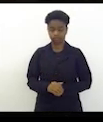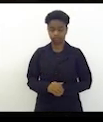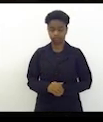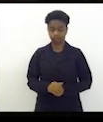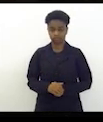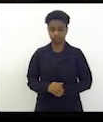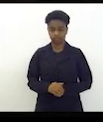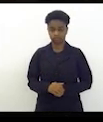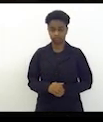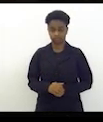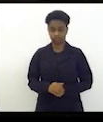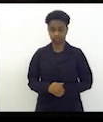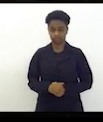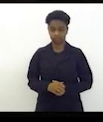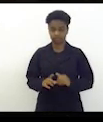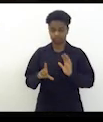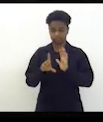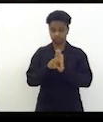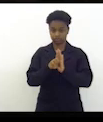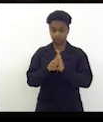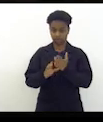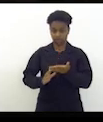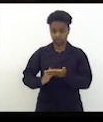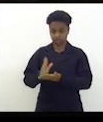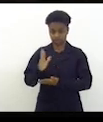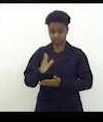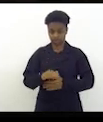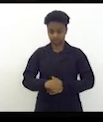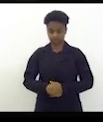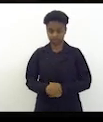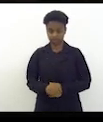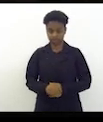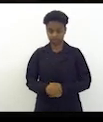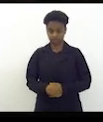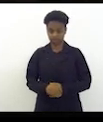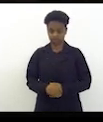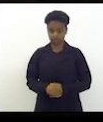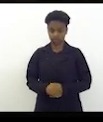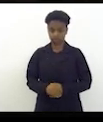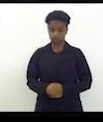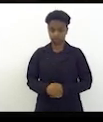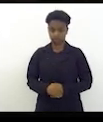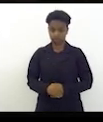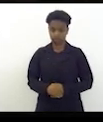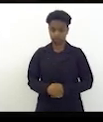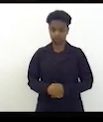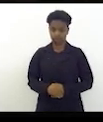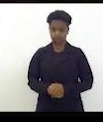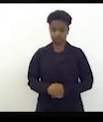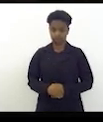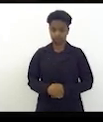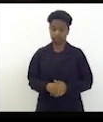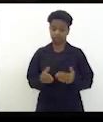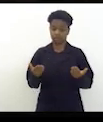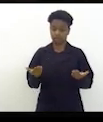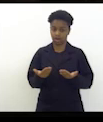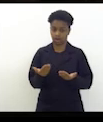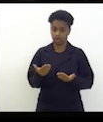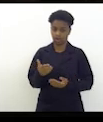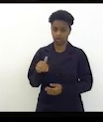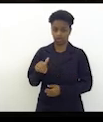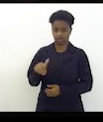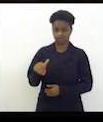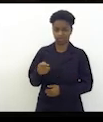esta lei foi sancionada e passou a valer agora mais recentemente